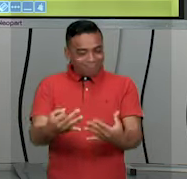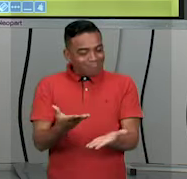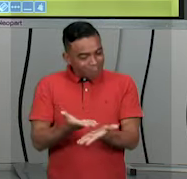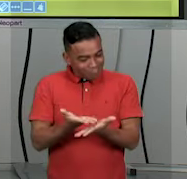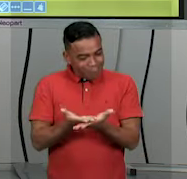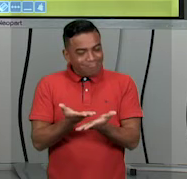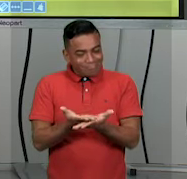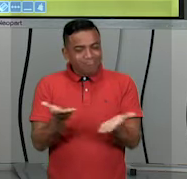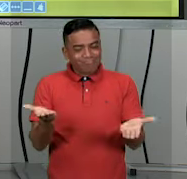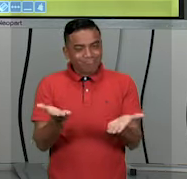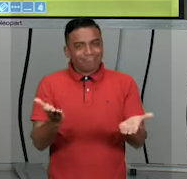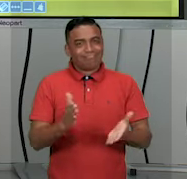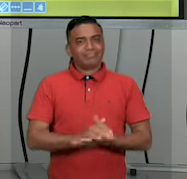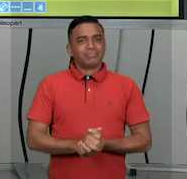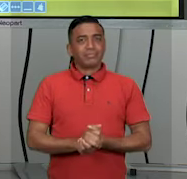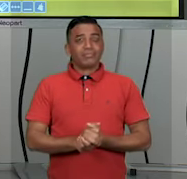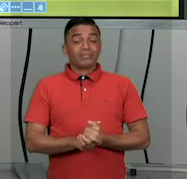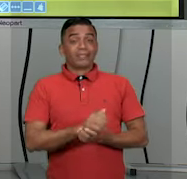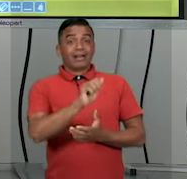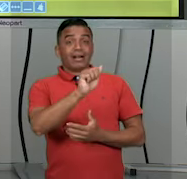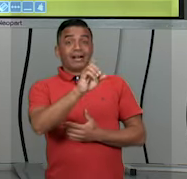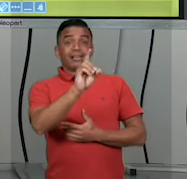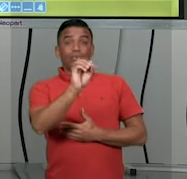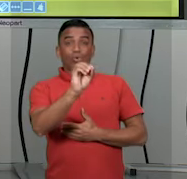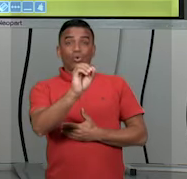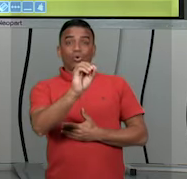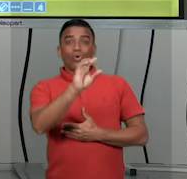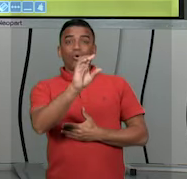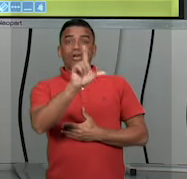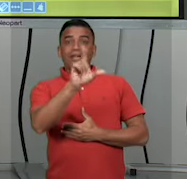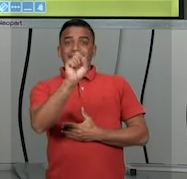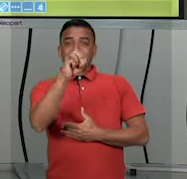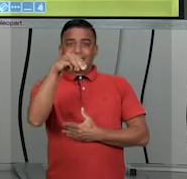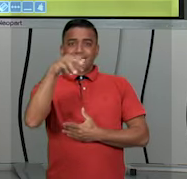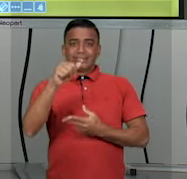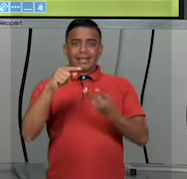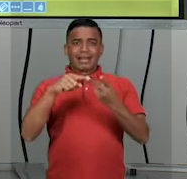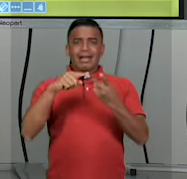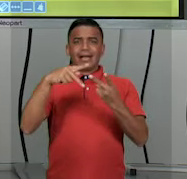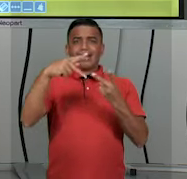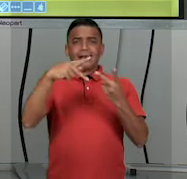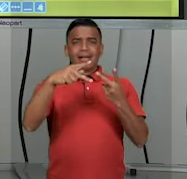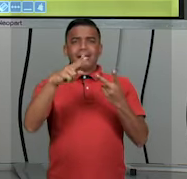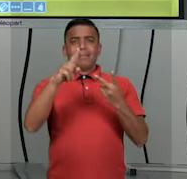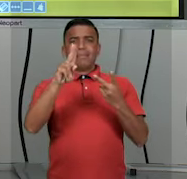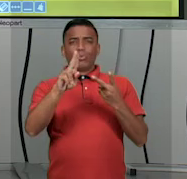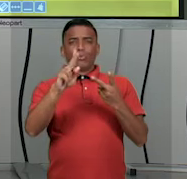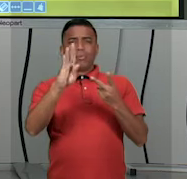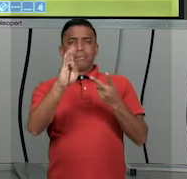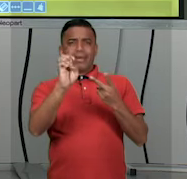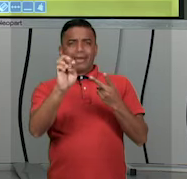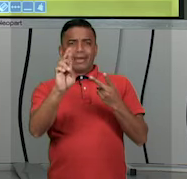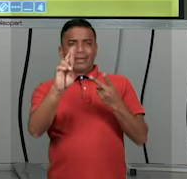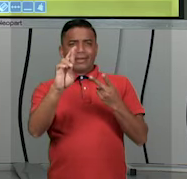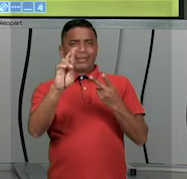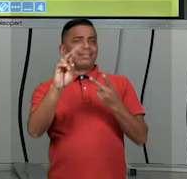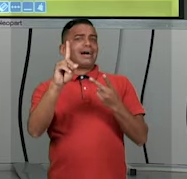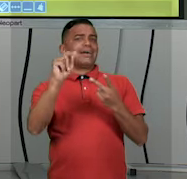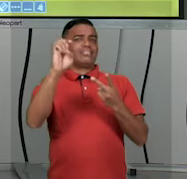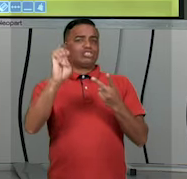aula de hoje. A adolescência e a puberdade. Quando a criança nasce, o bebezinho,